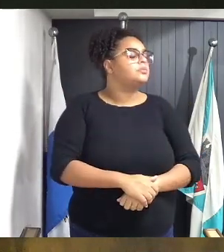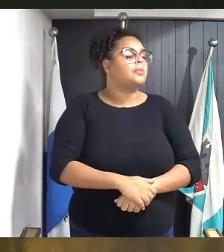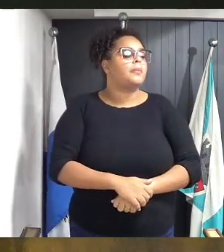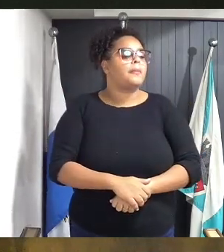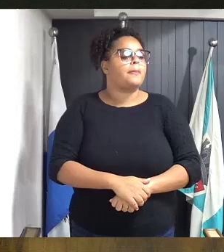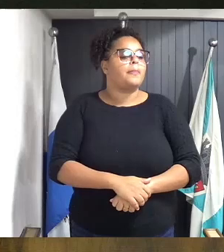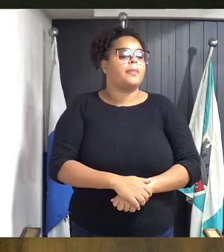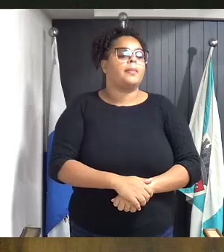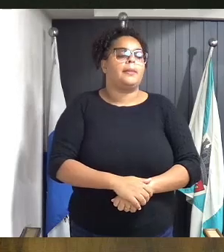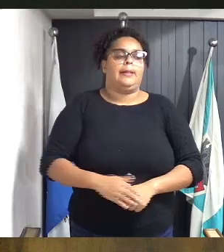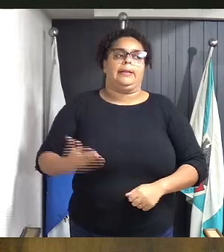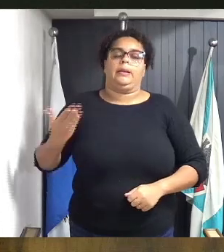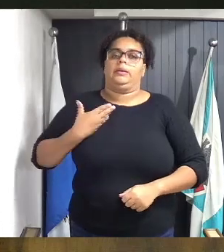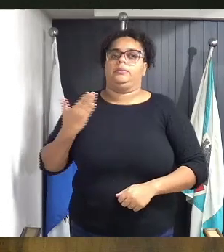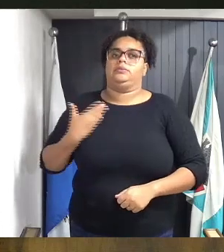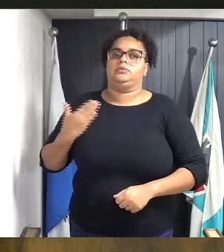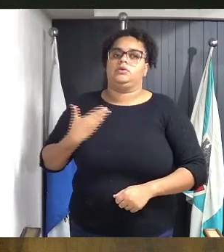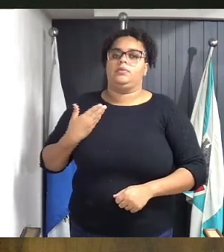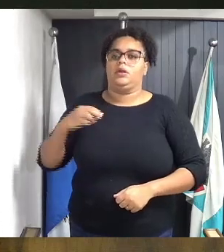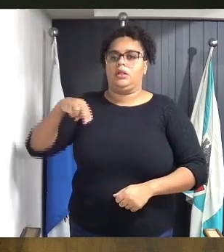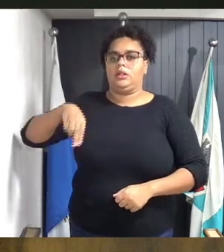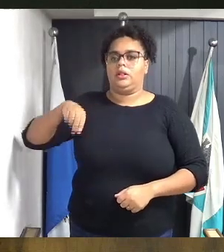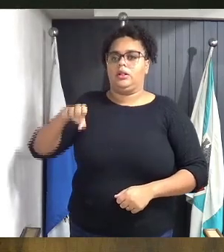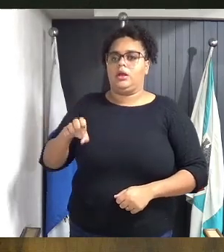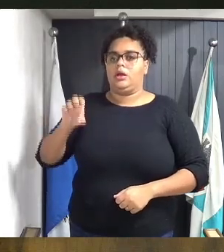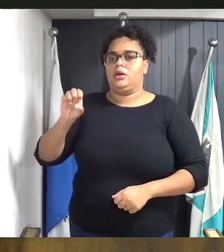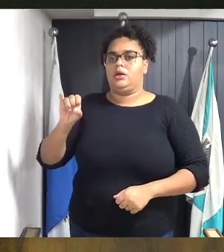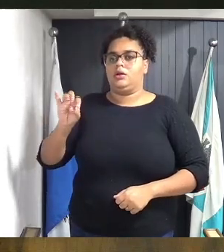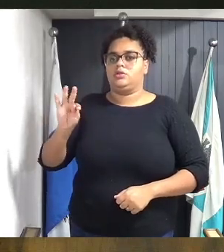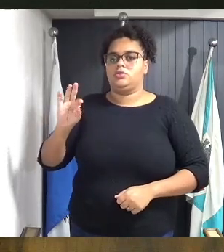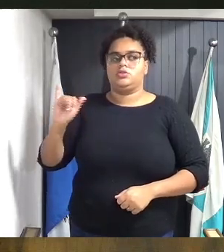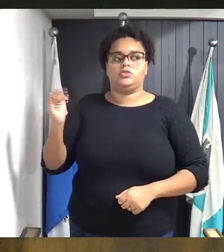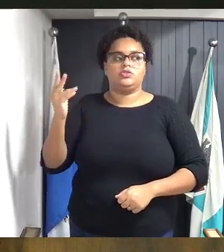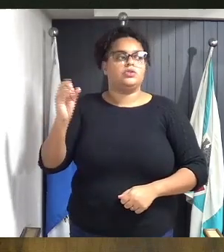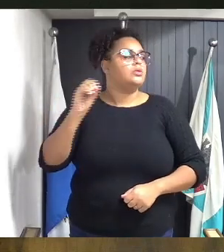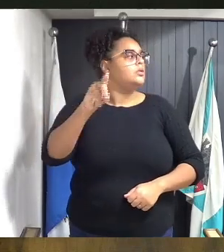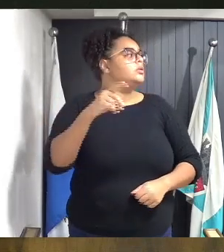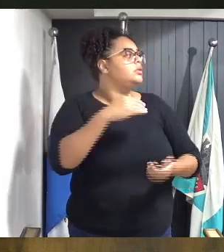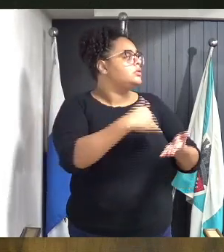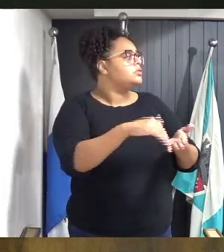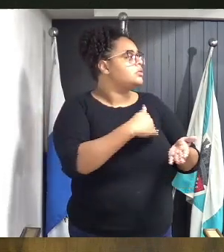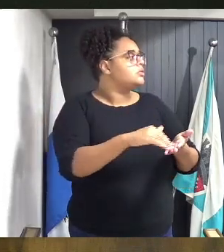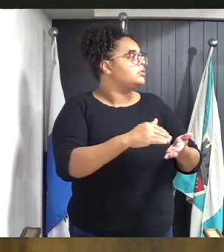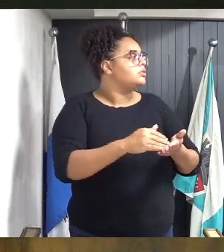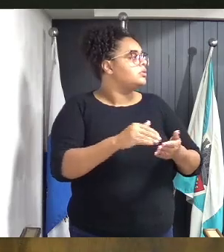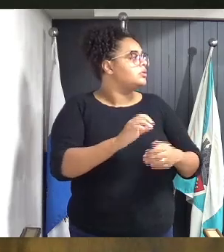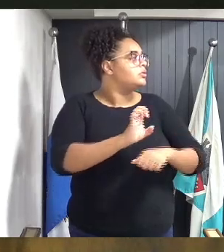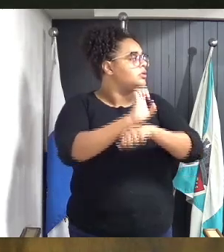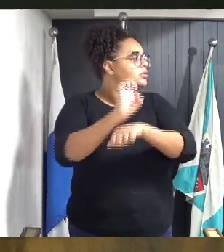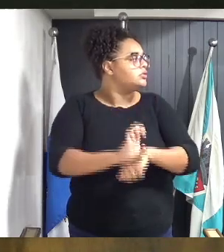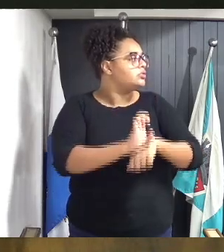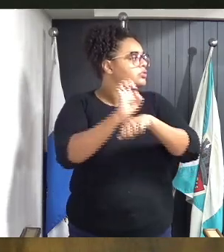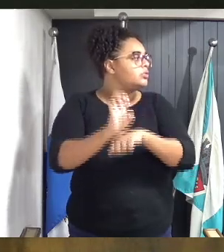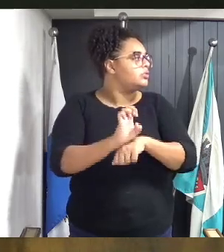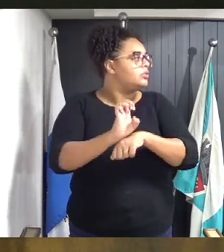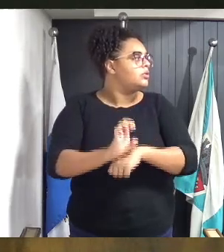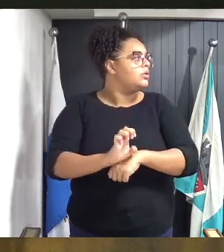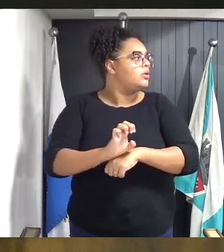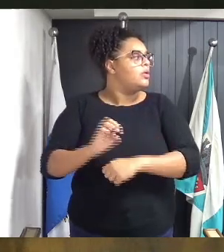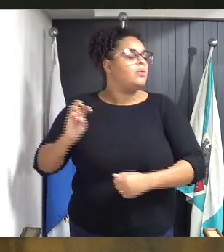com o meu querido Netinho, prefeito Netinho futuro, e o secretário de Estado, o Austin Reis,